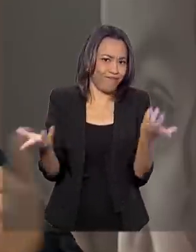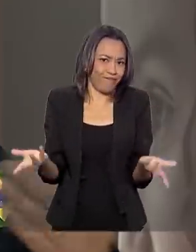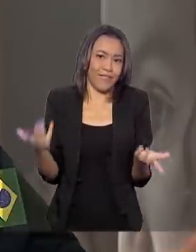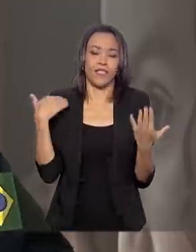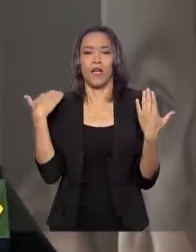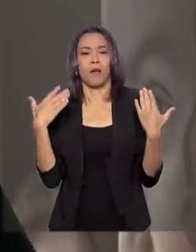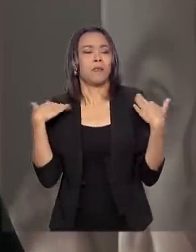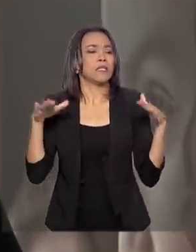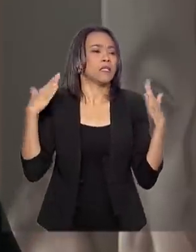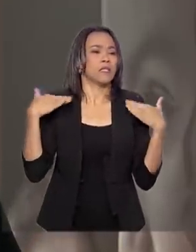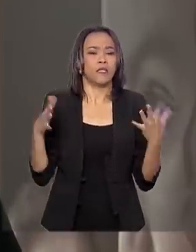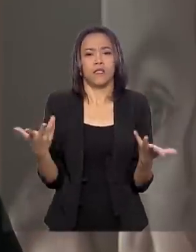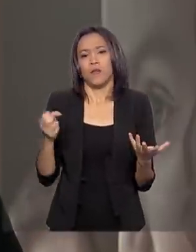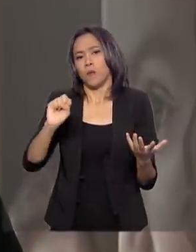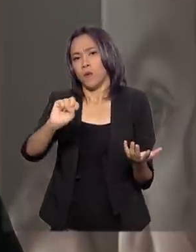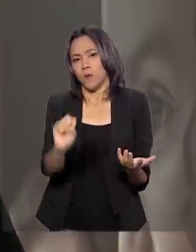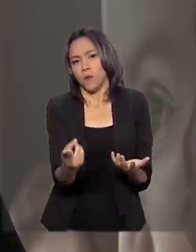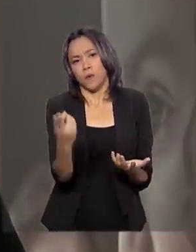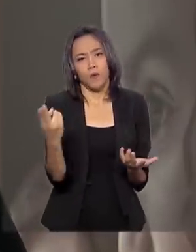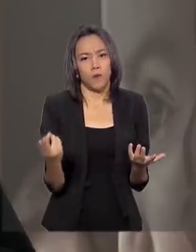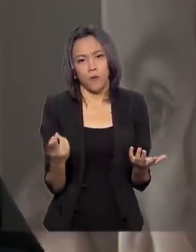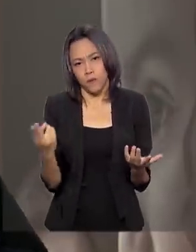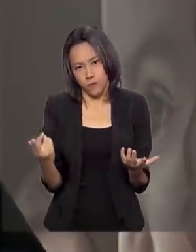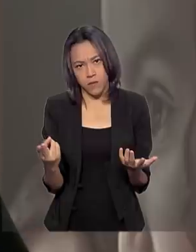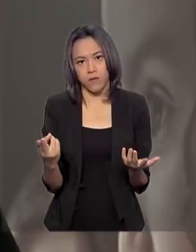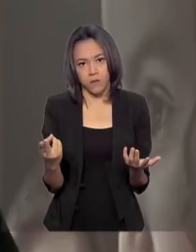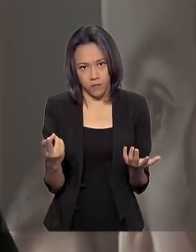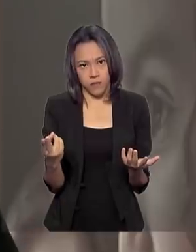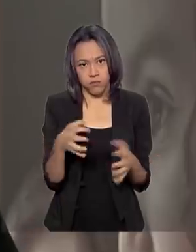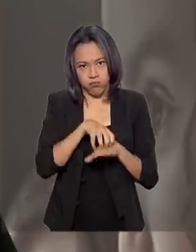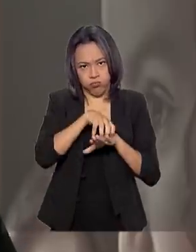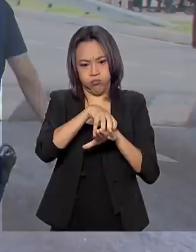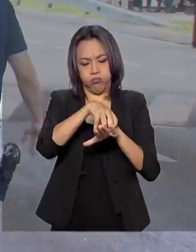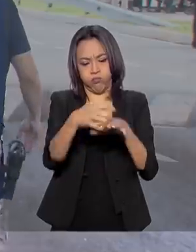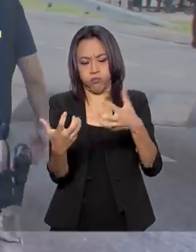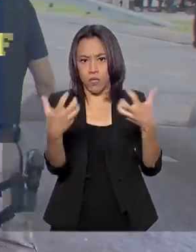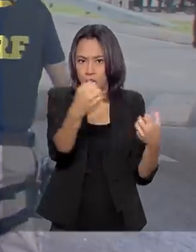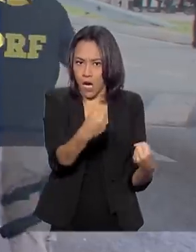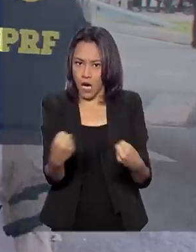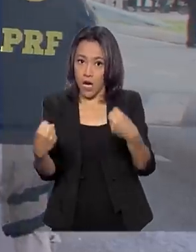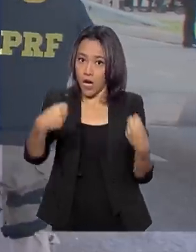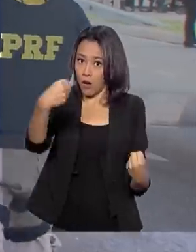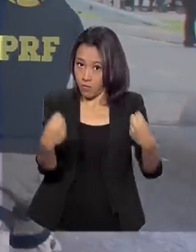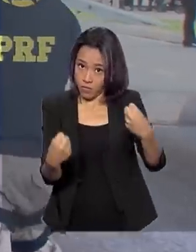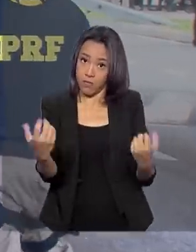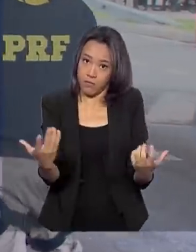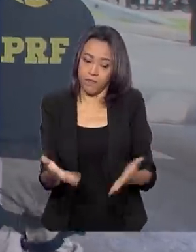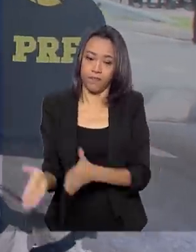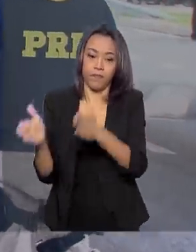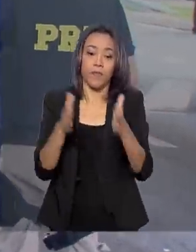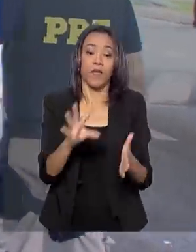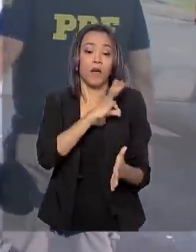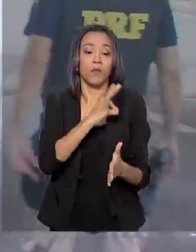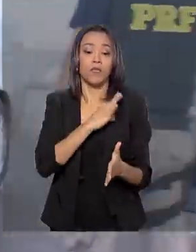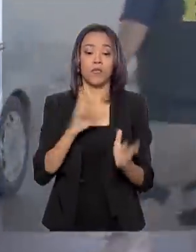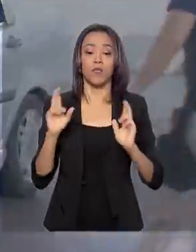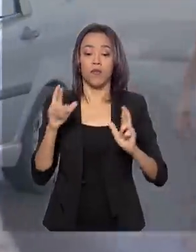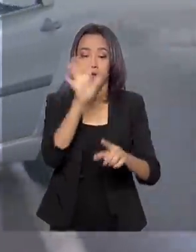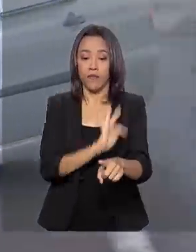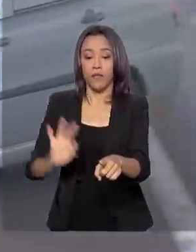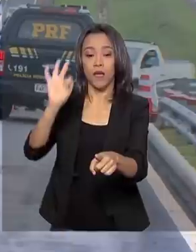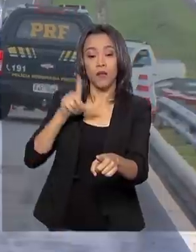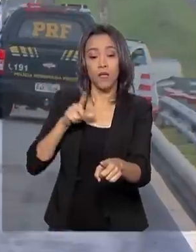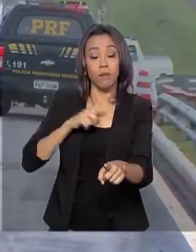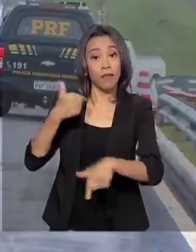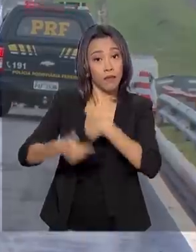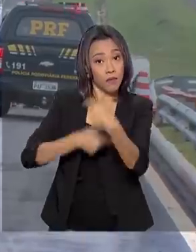de passeio, seja um veículo de transporte de cargas ou de passageiros. A Polícia Rodoviária Federal também atua em outras